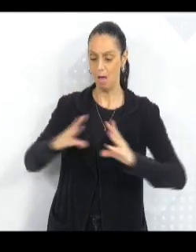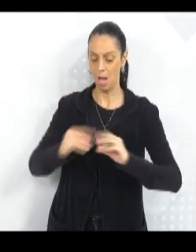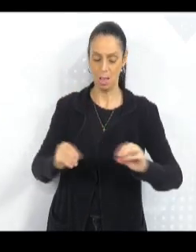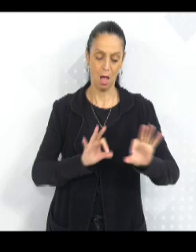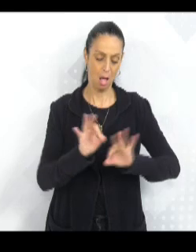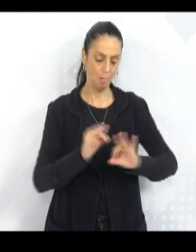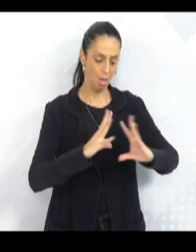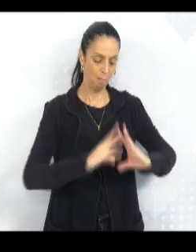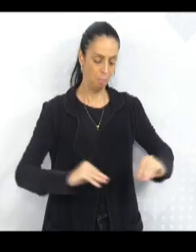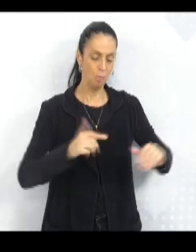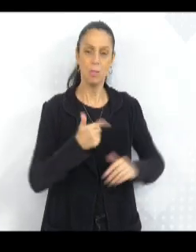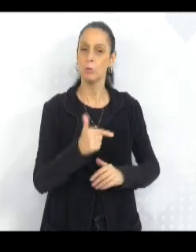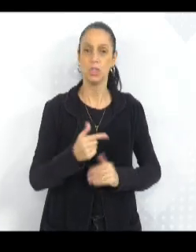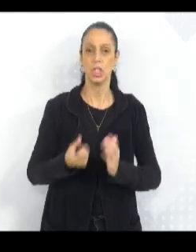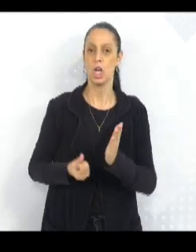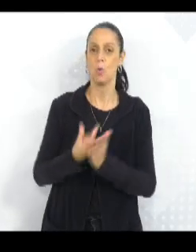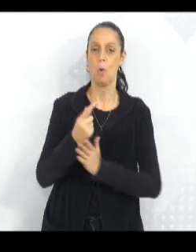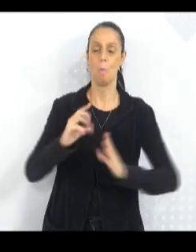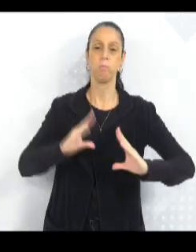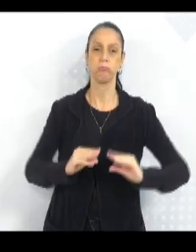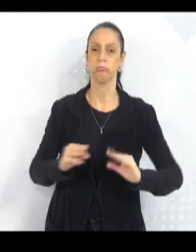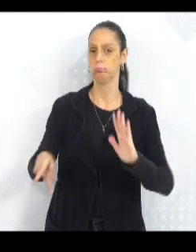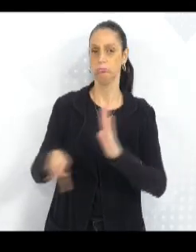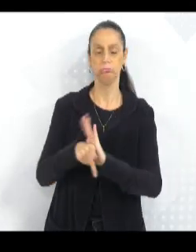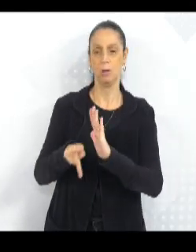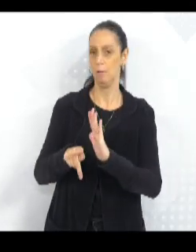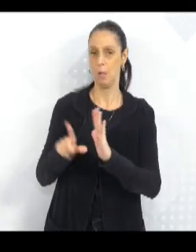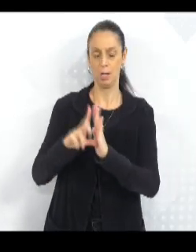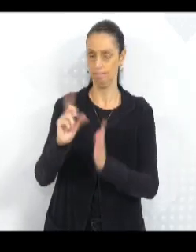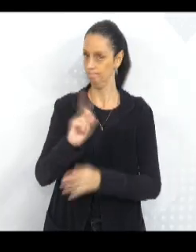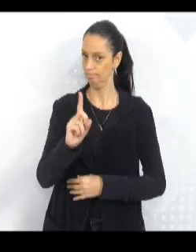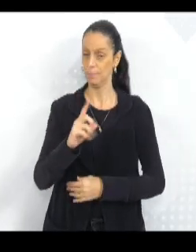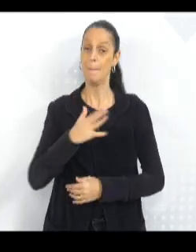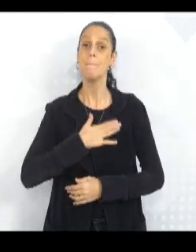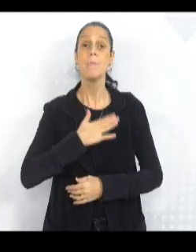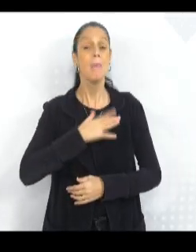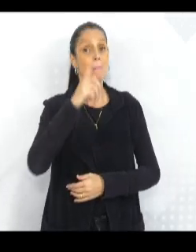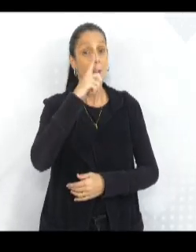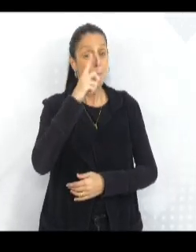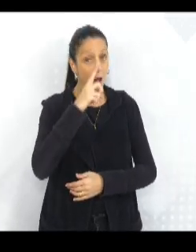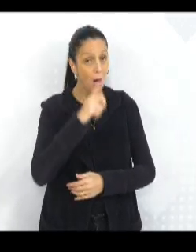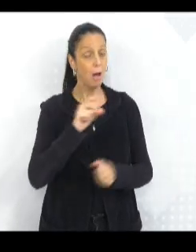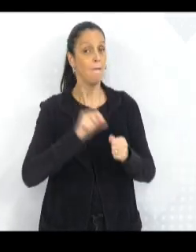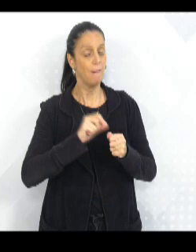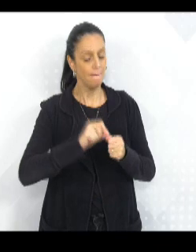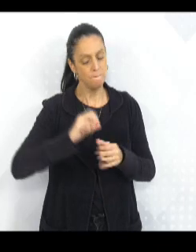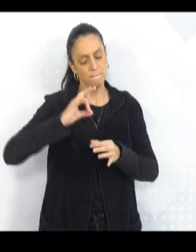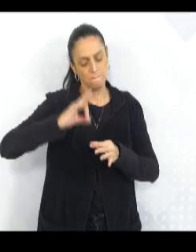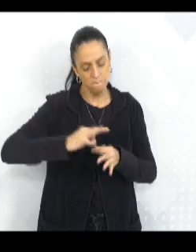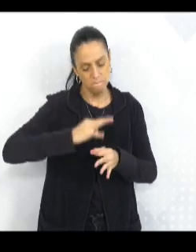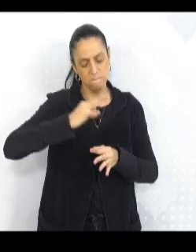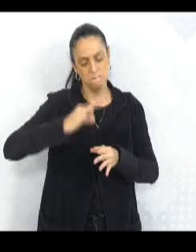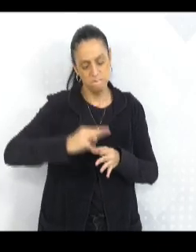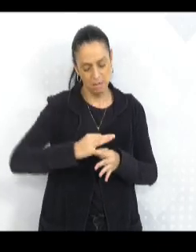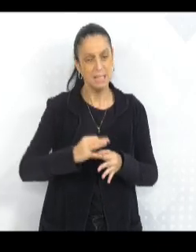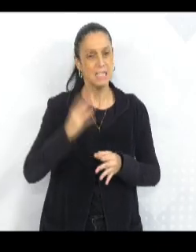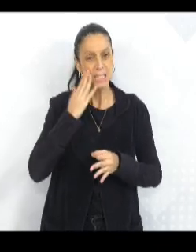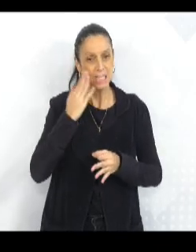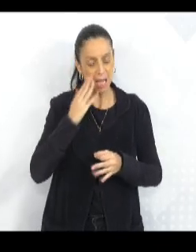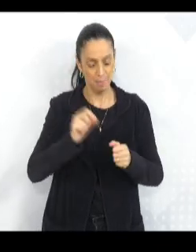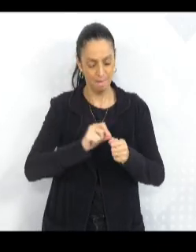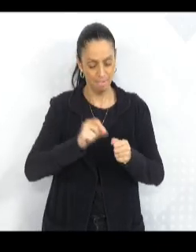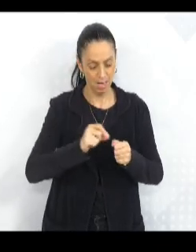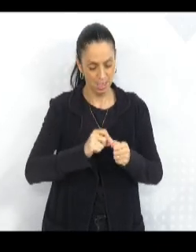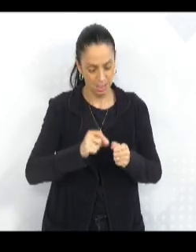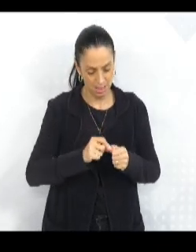E a mãe ali costurava, costurava, vereador Gugu, aquele saco de 60 quilos de ração